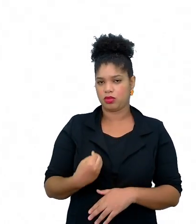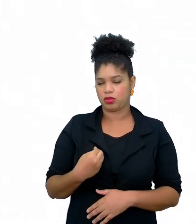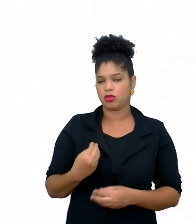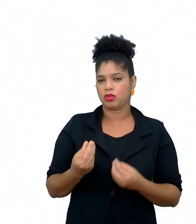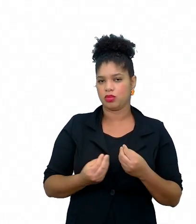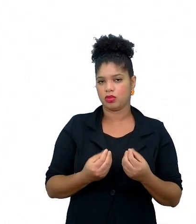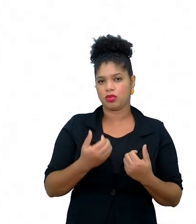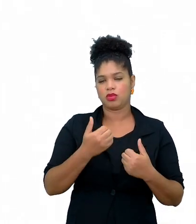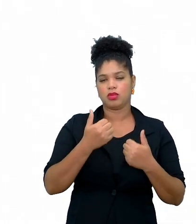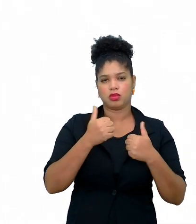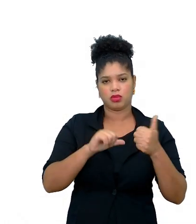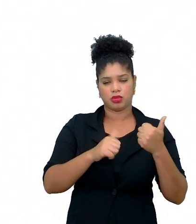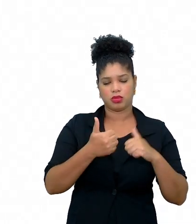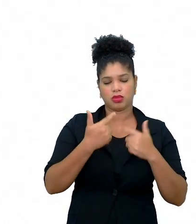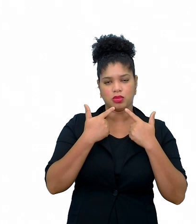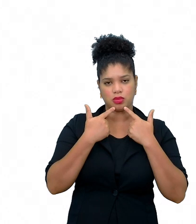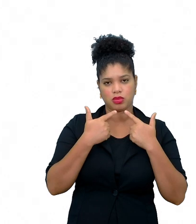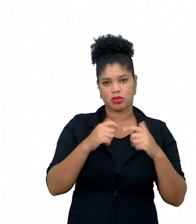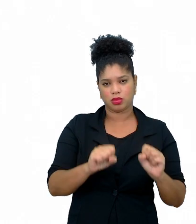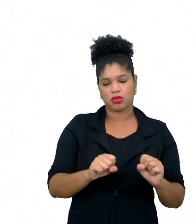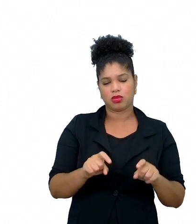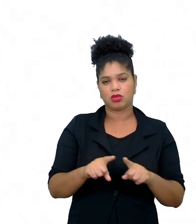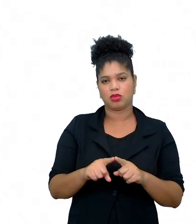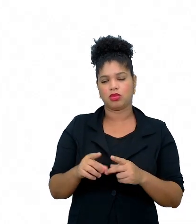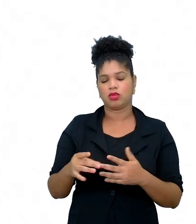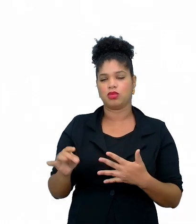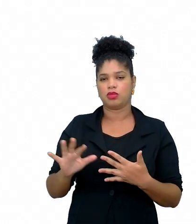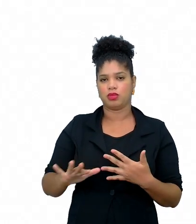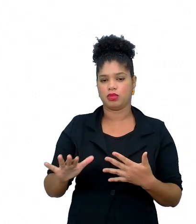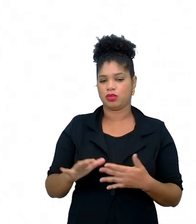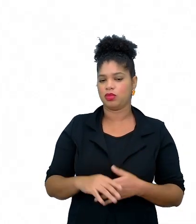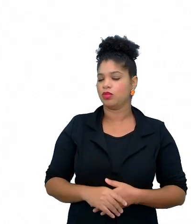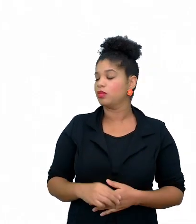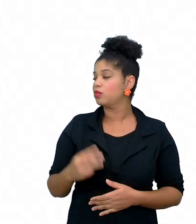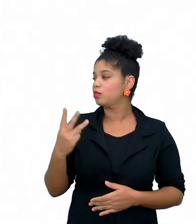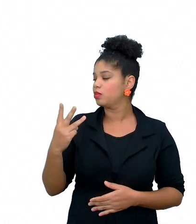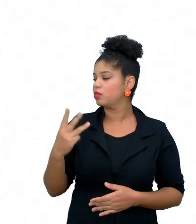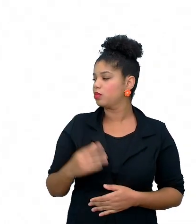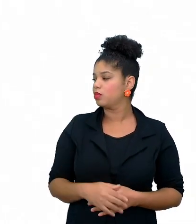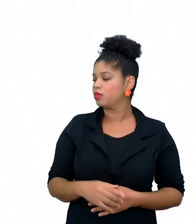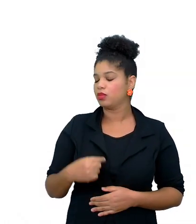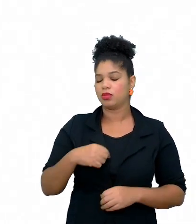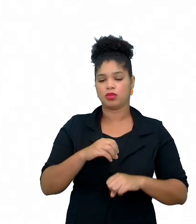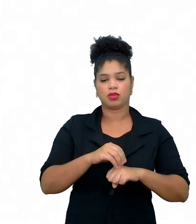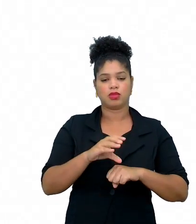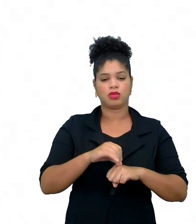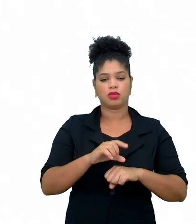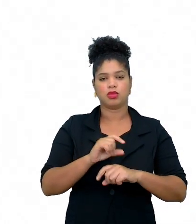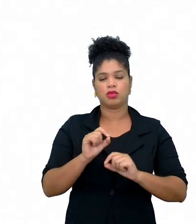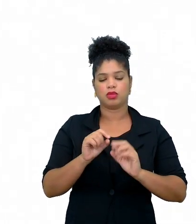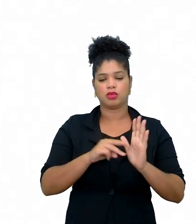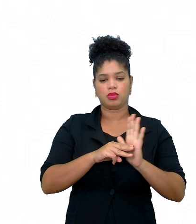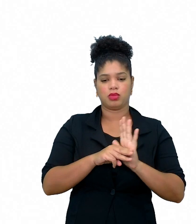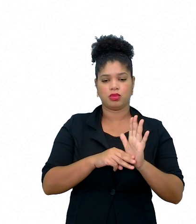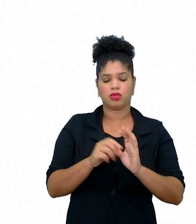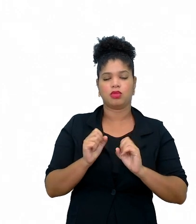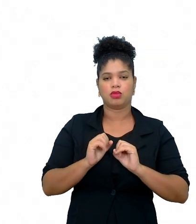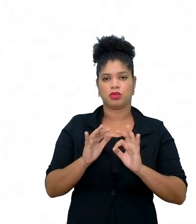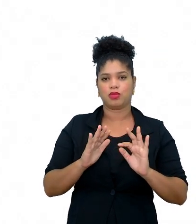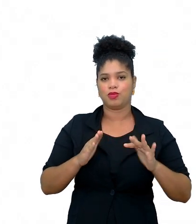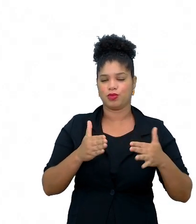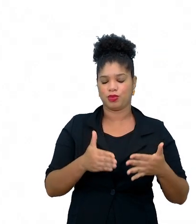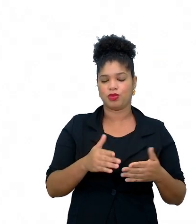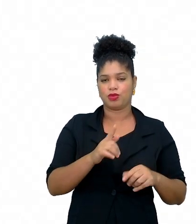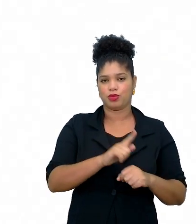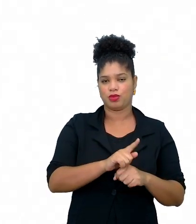linguística e semiótica, e sugerimos uma metodologia ativa com foco na organização da gestão de sala